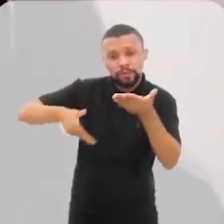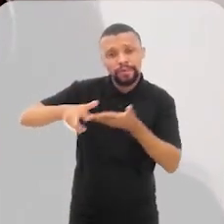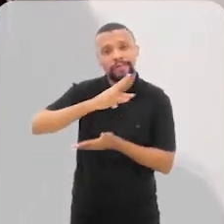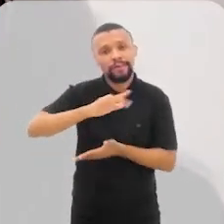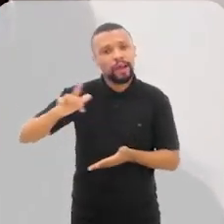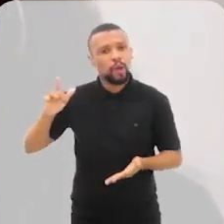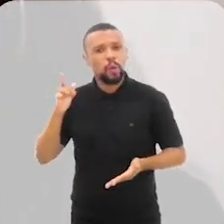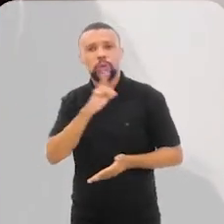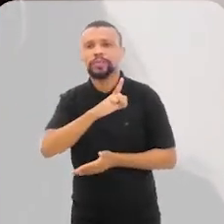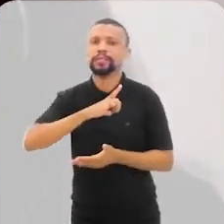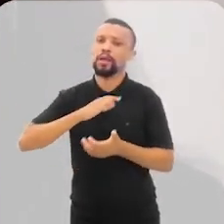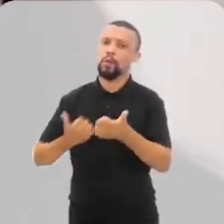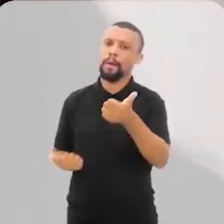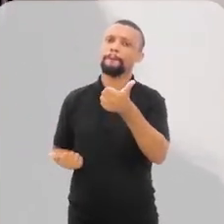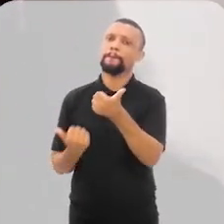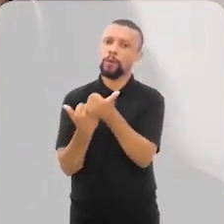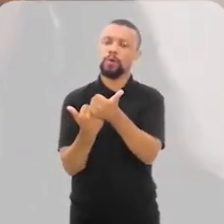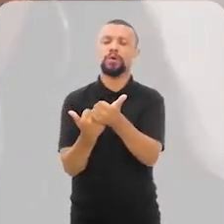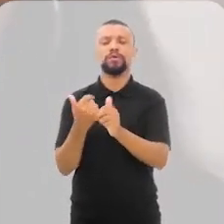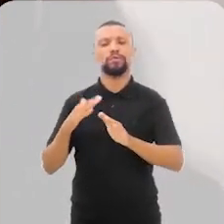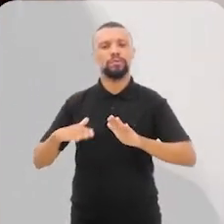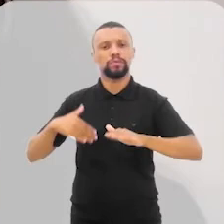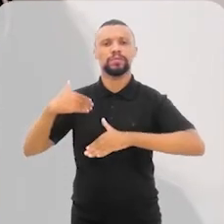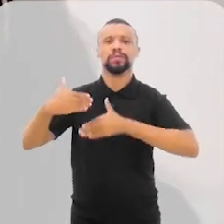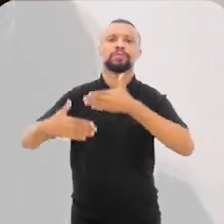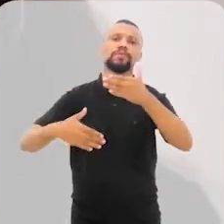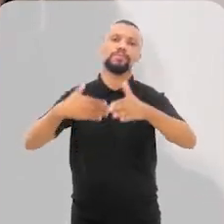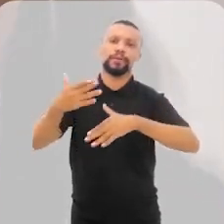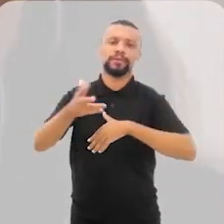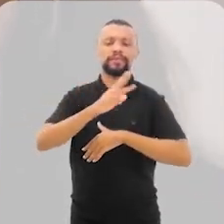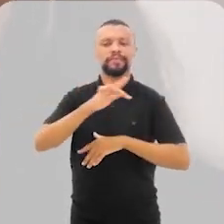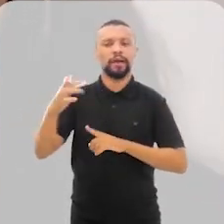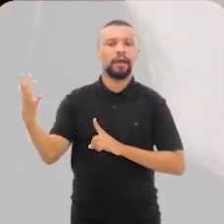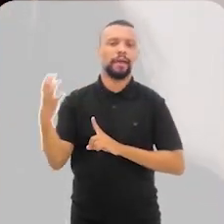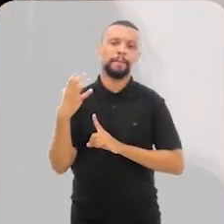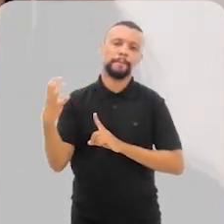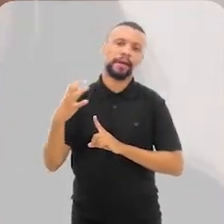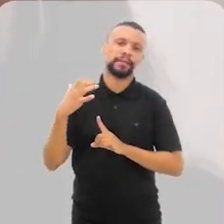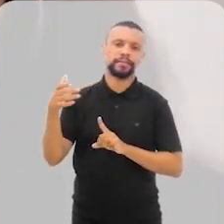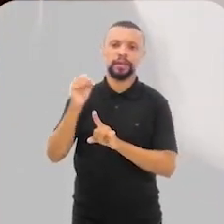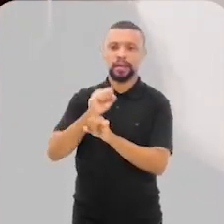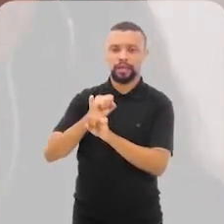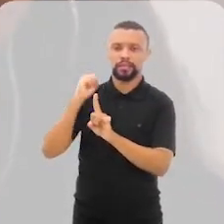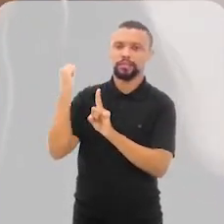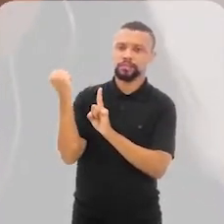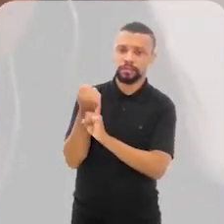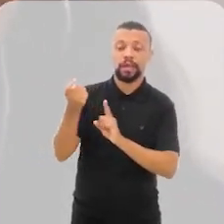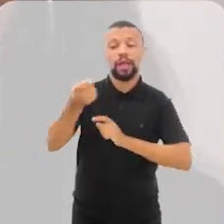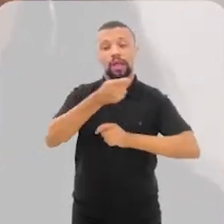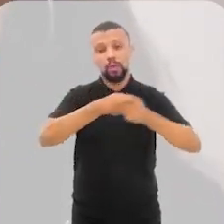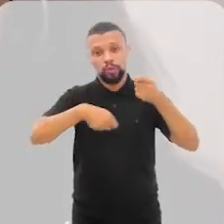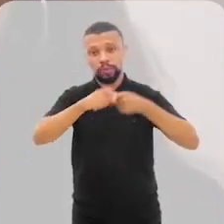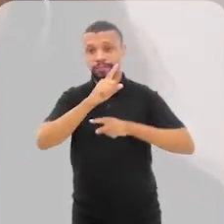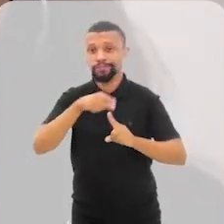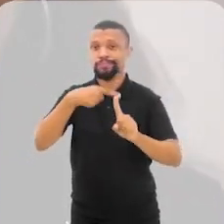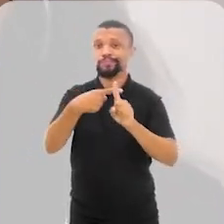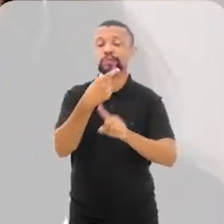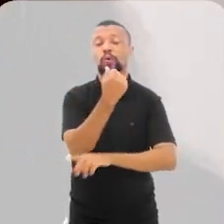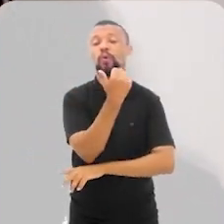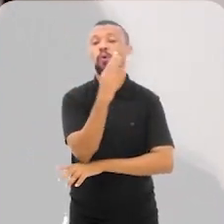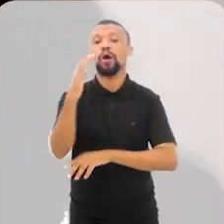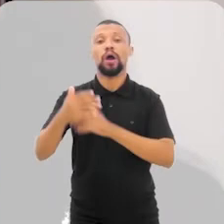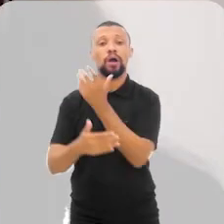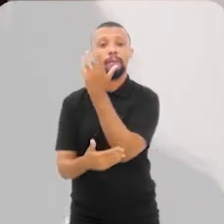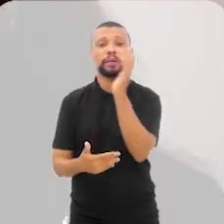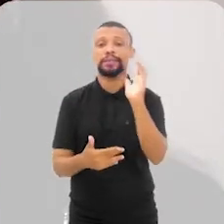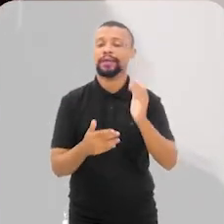gerar um apoio, um desenvolvimento que vai impactar economicamente e impactar positivamente o